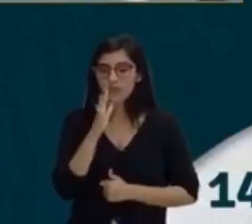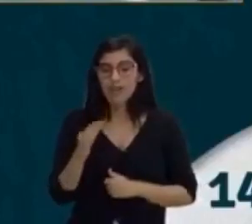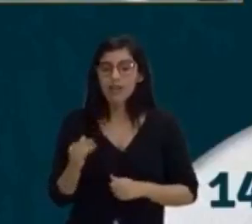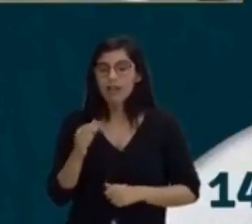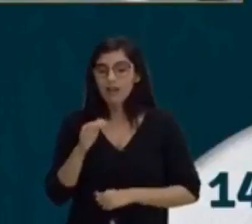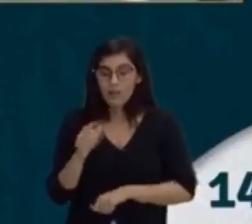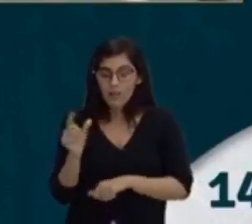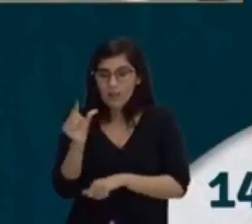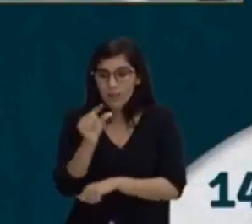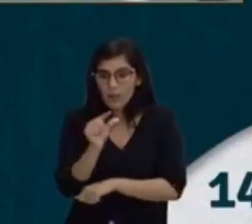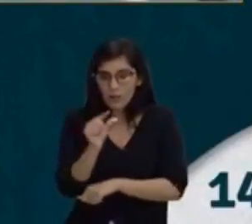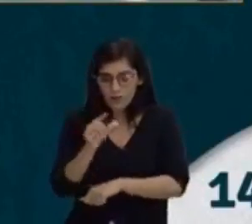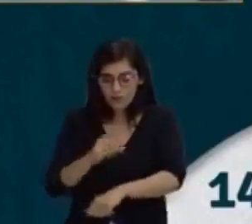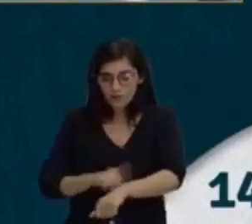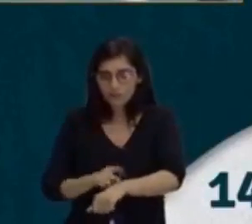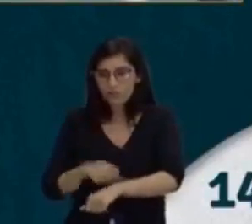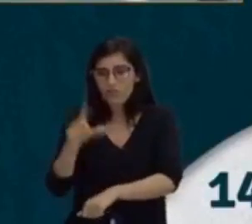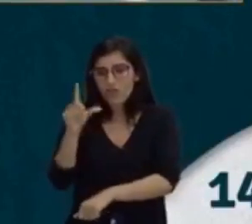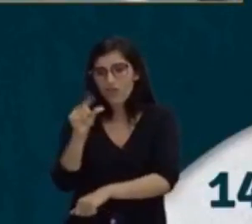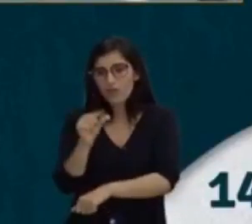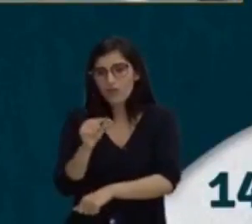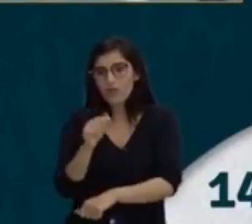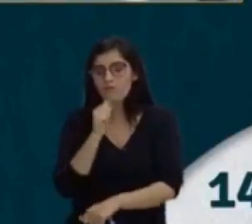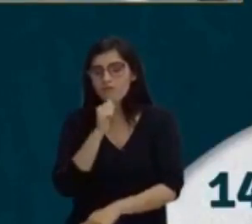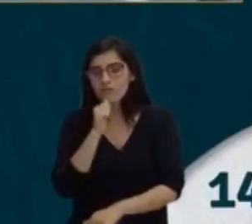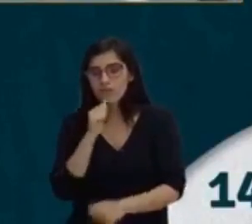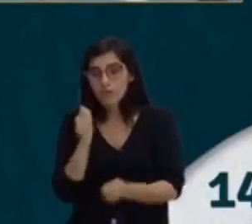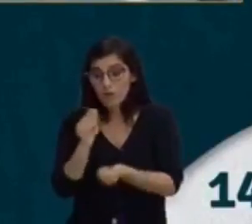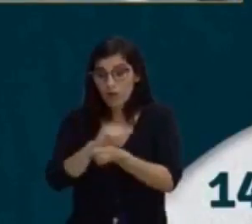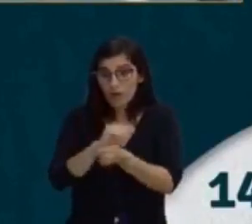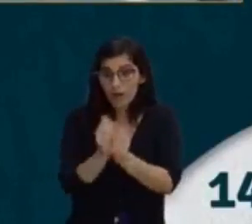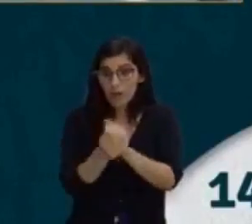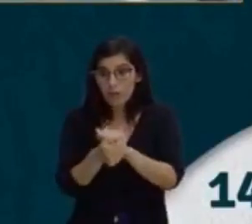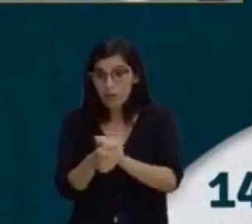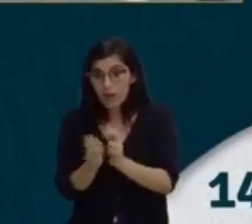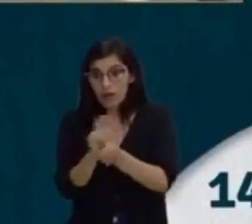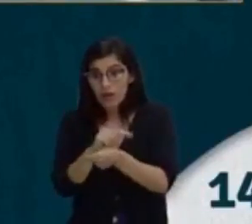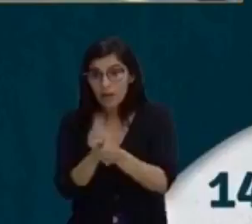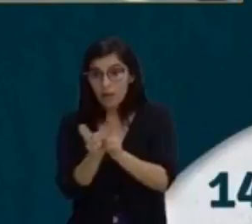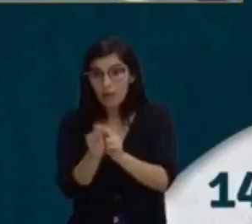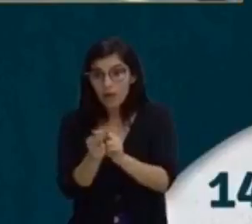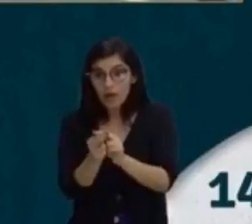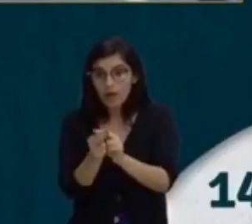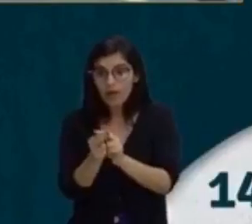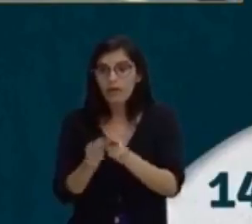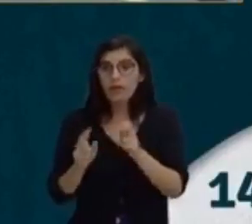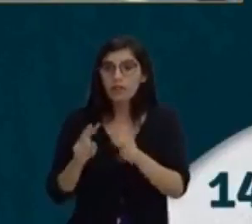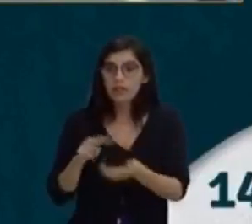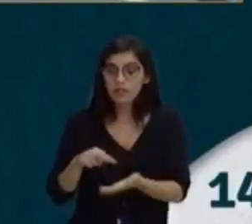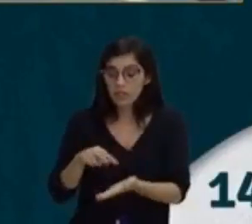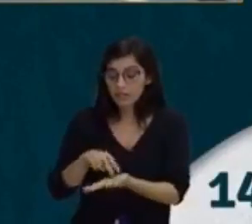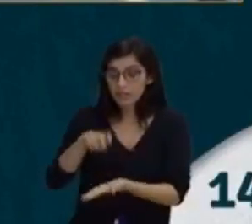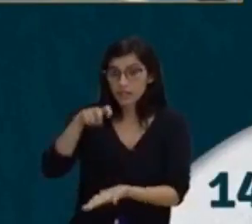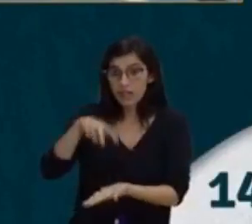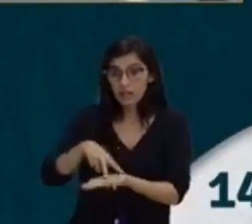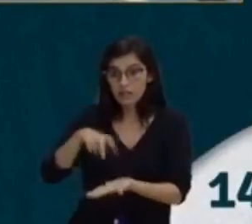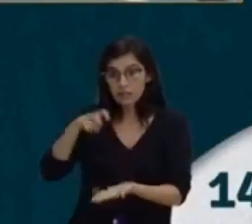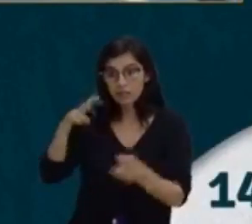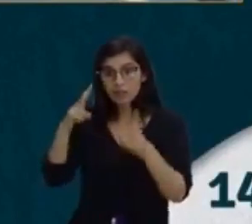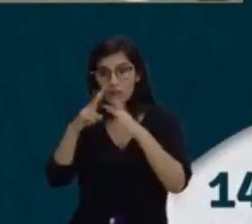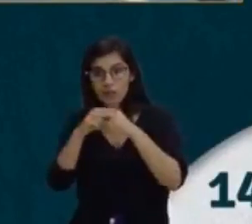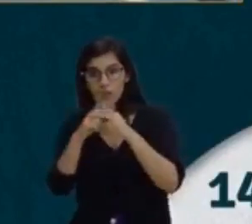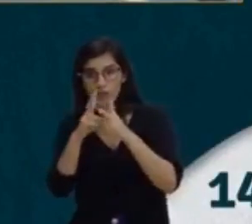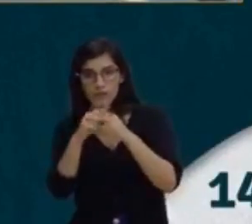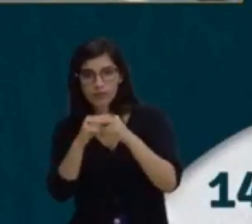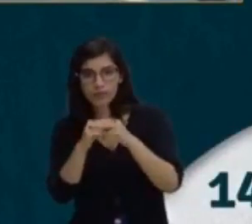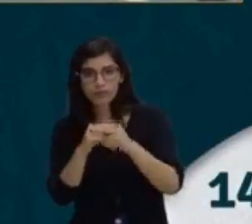tempo, como, por exemplo, capoeira, ginástica olímpica, saltos e lutas. Vou repetir, olha só. A